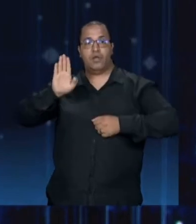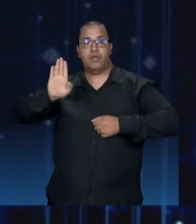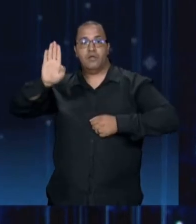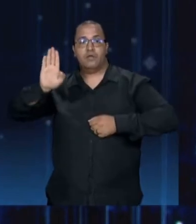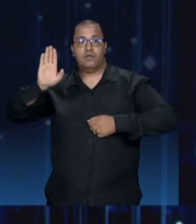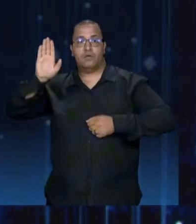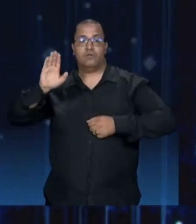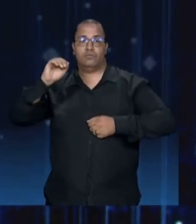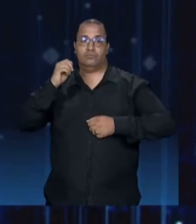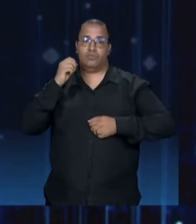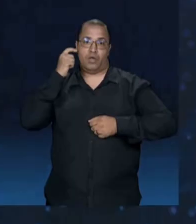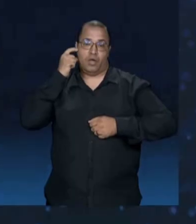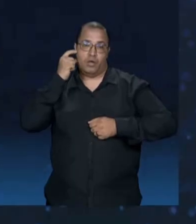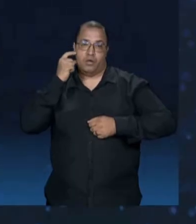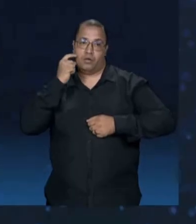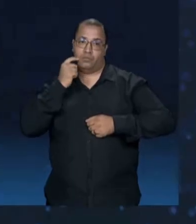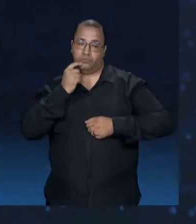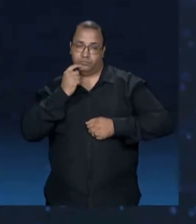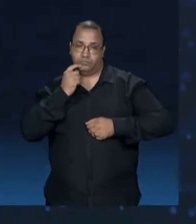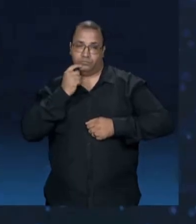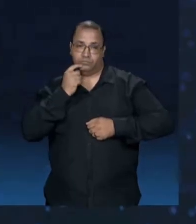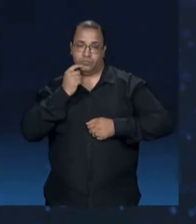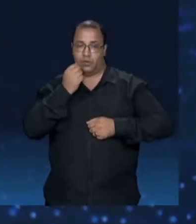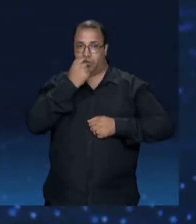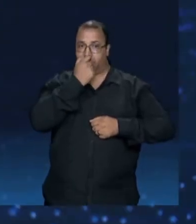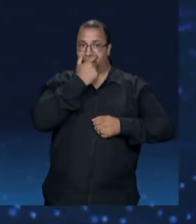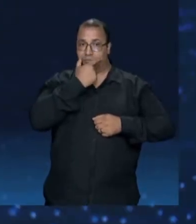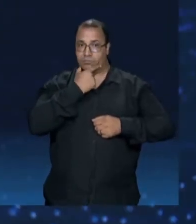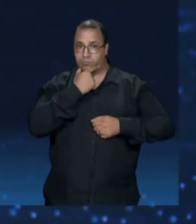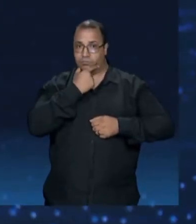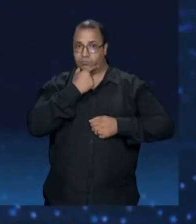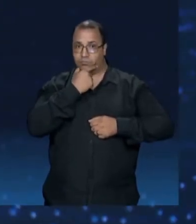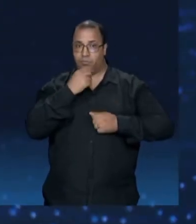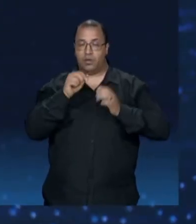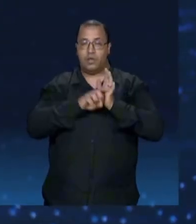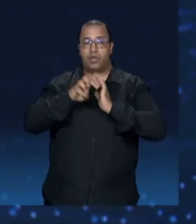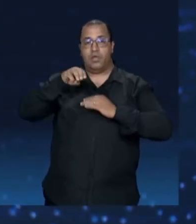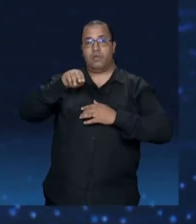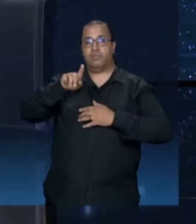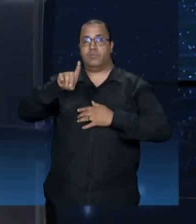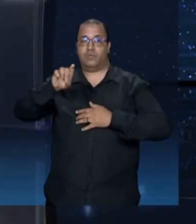Guilherme Boulos, do PSOL, e Ricardo Nunes, do MDB.